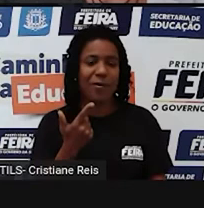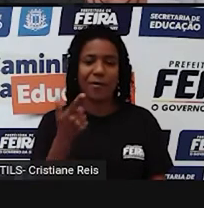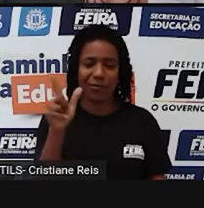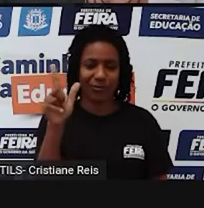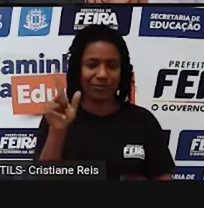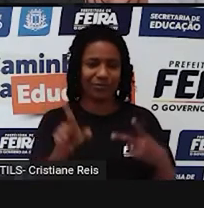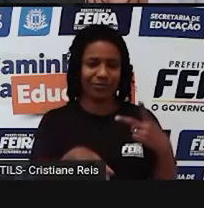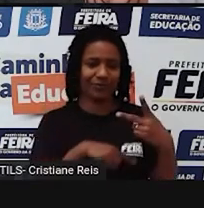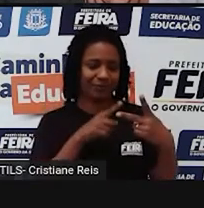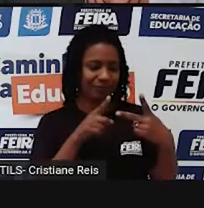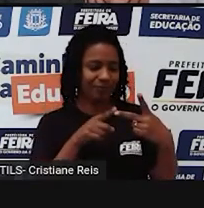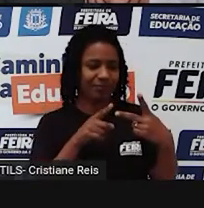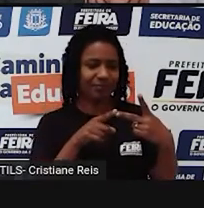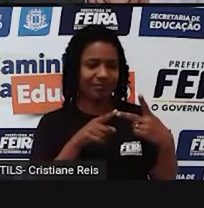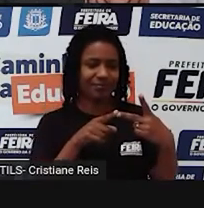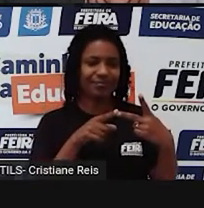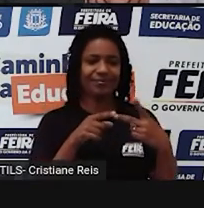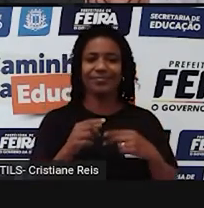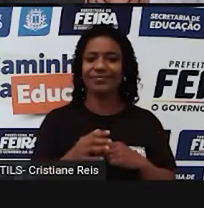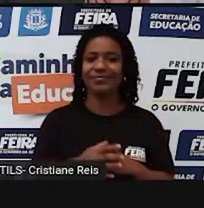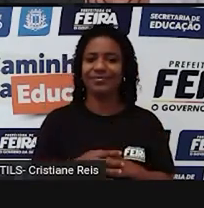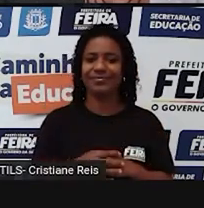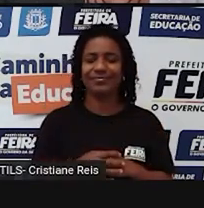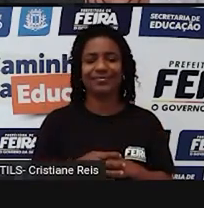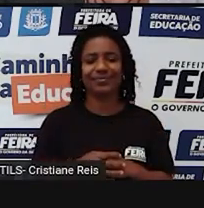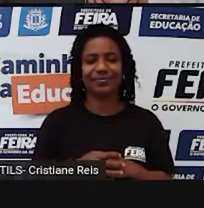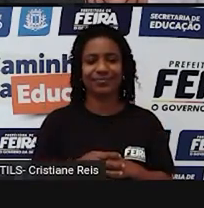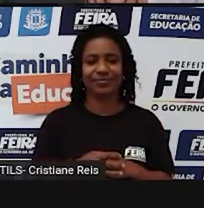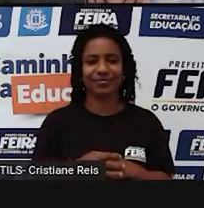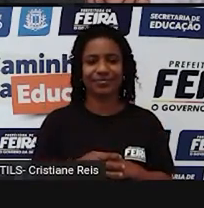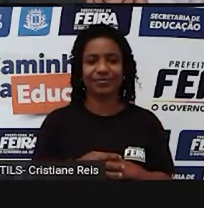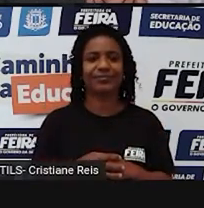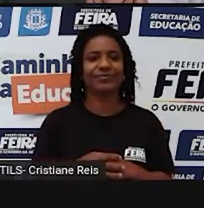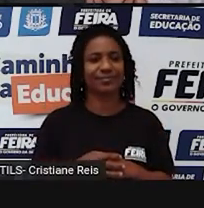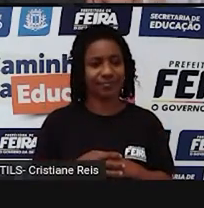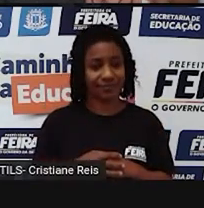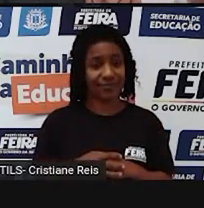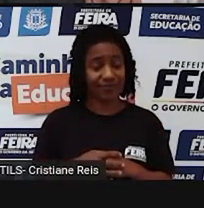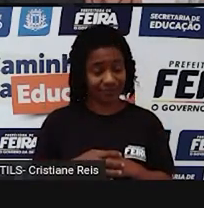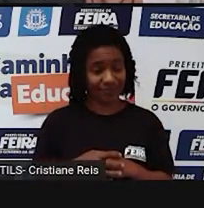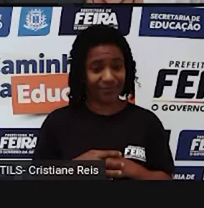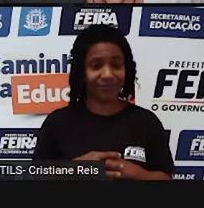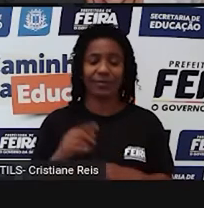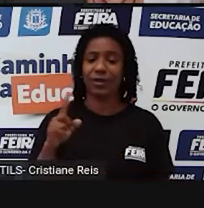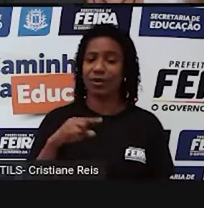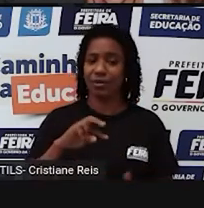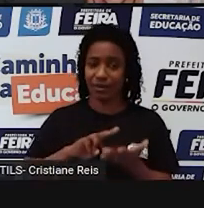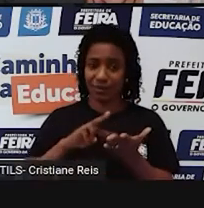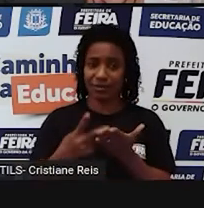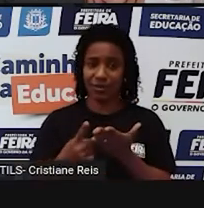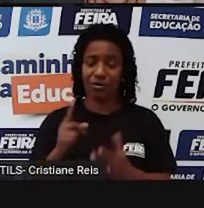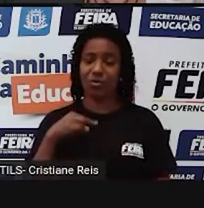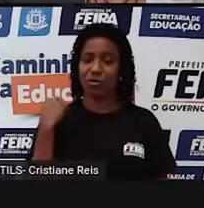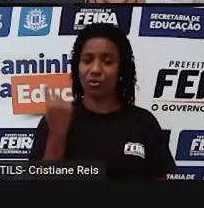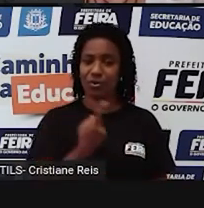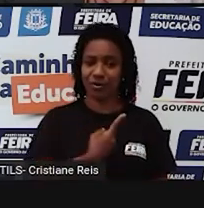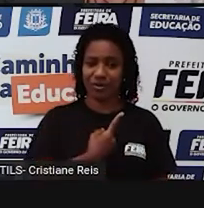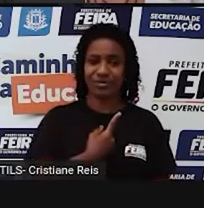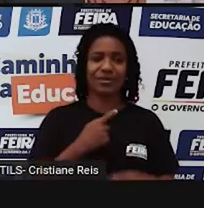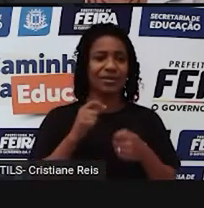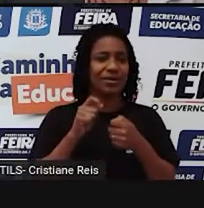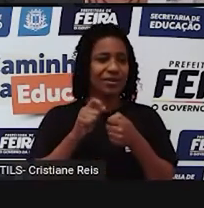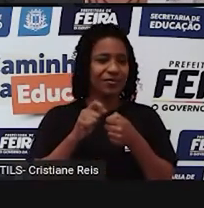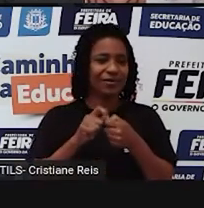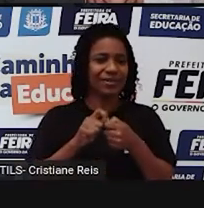revisar. We made this gift for you. Nós fizemos um presente para você. O